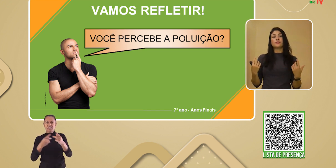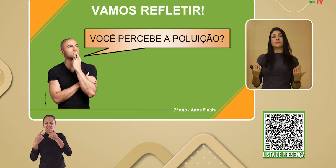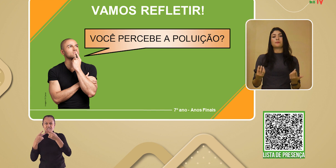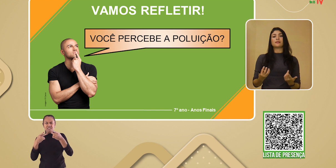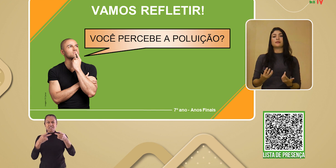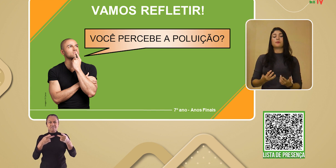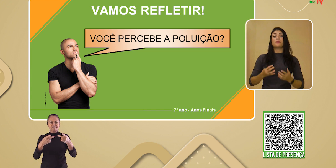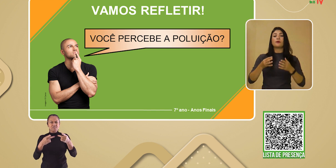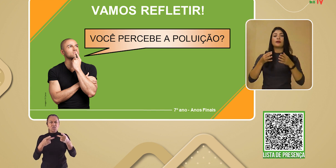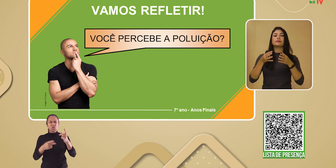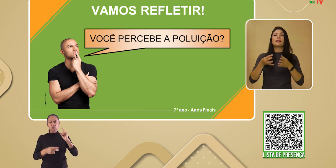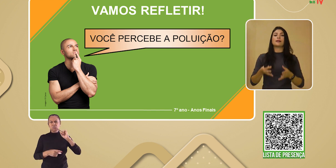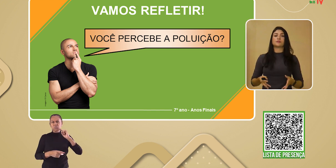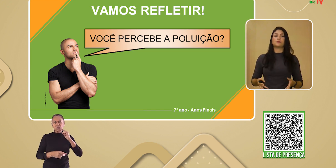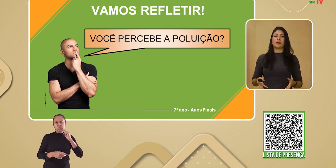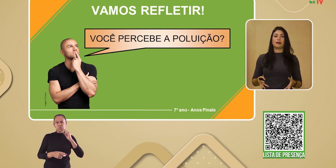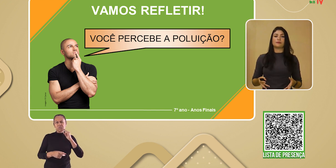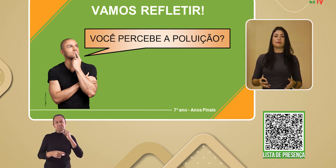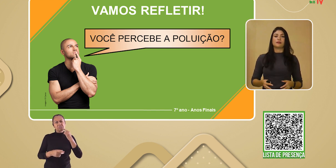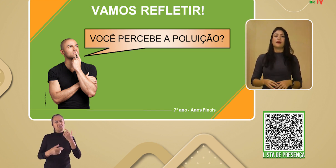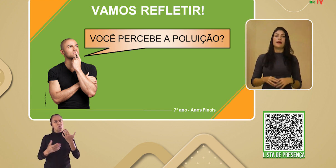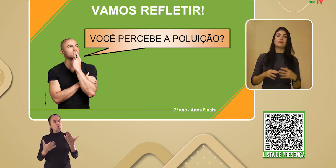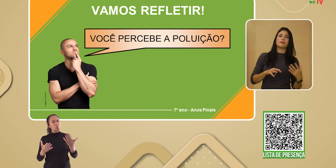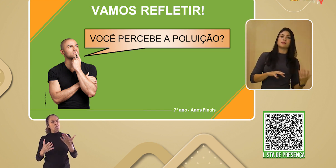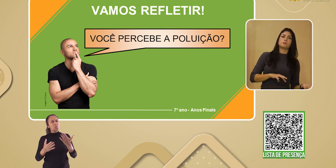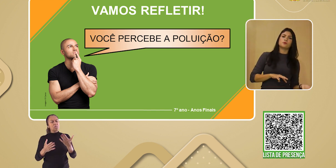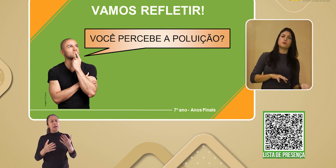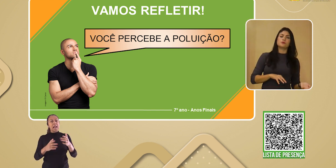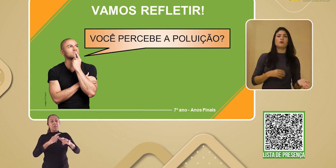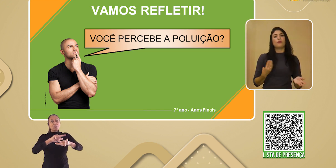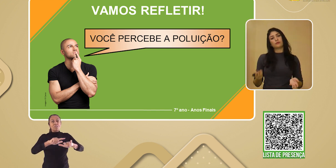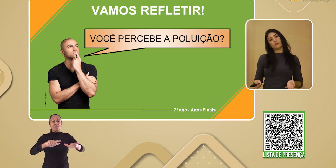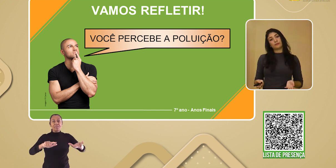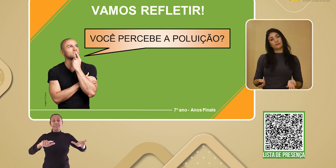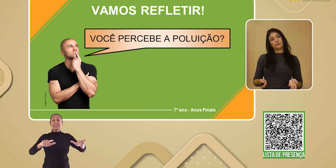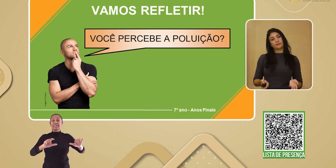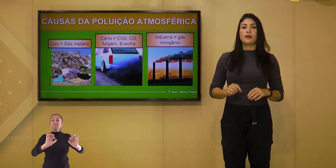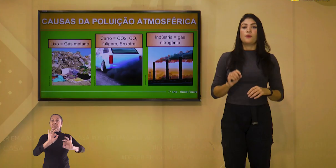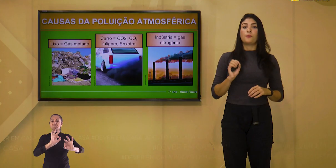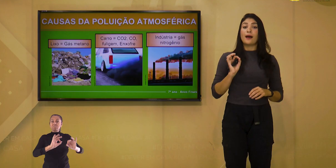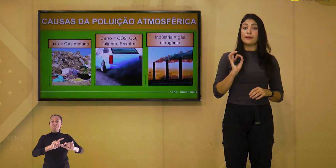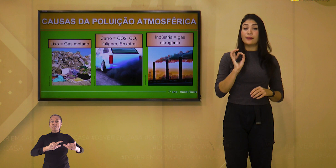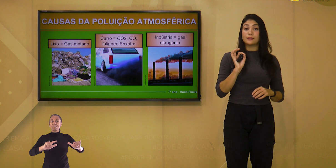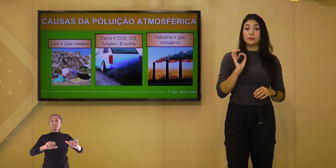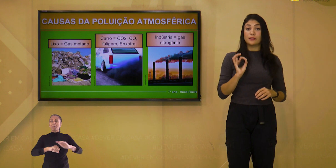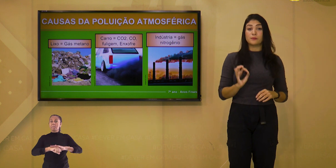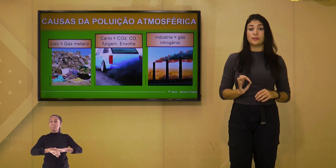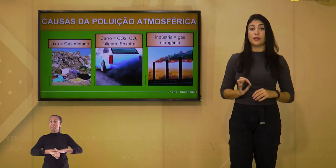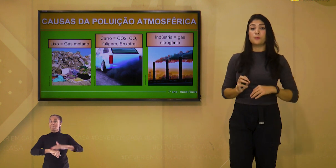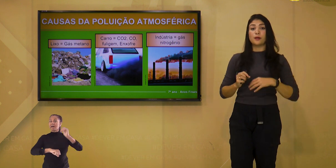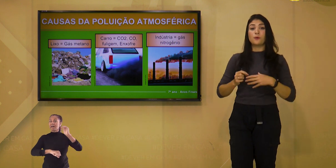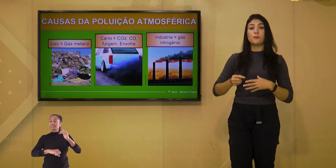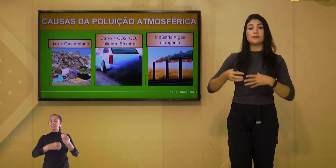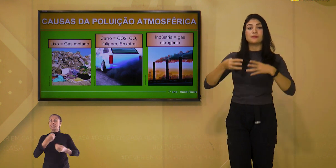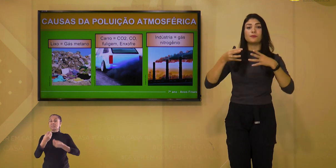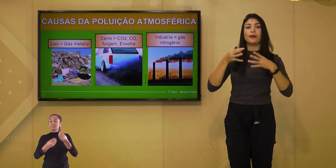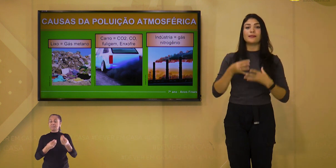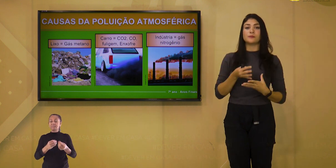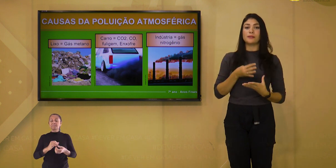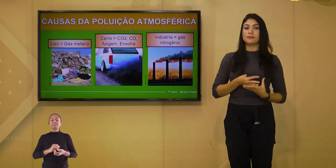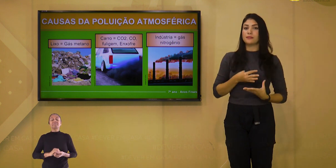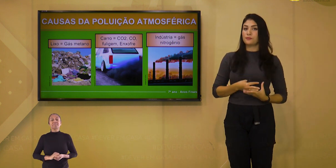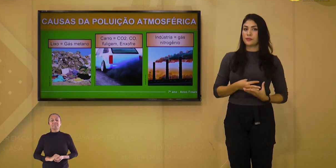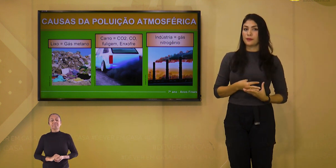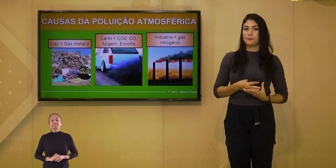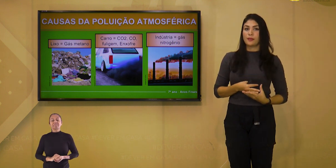Como você percebeu a qualidade do ar? Era mais puro ou não? O ar que respiramos tem uma composição